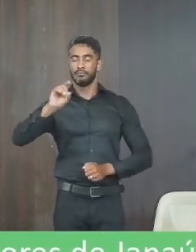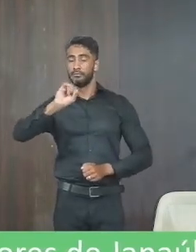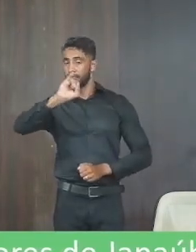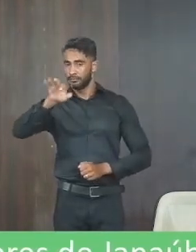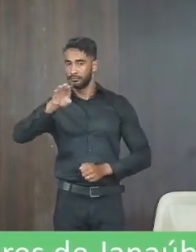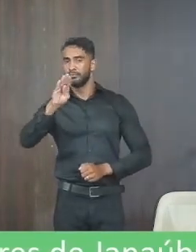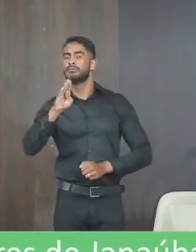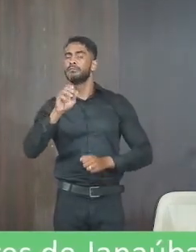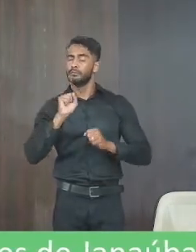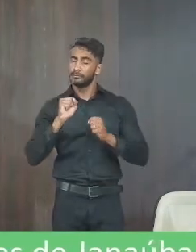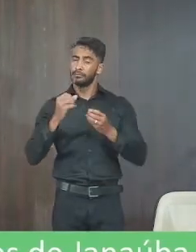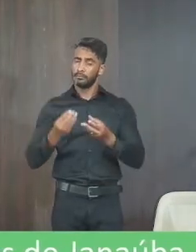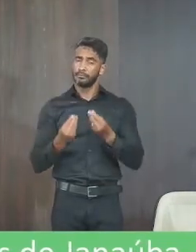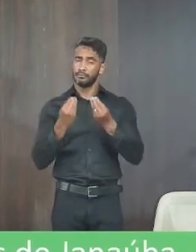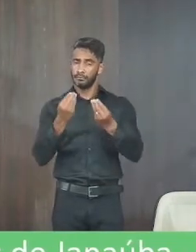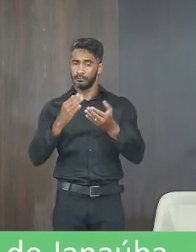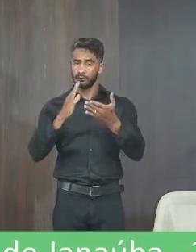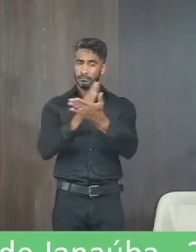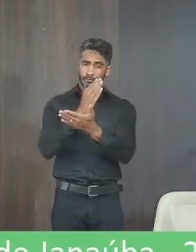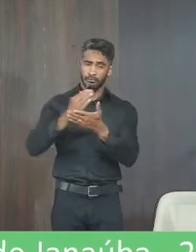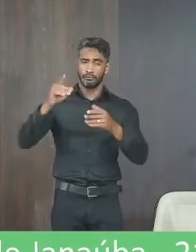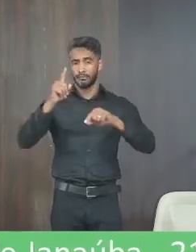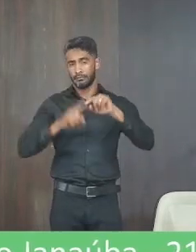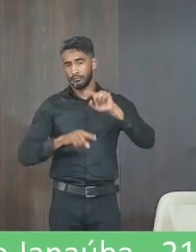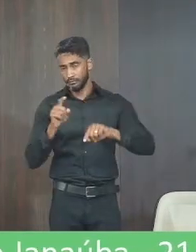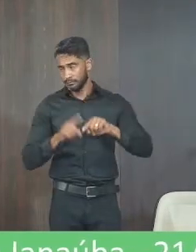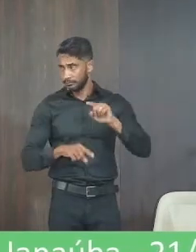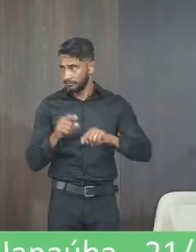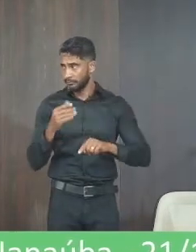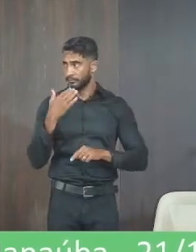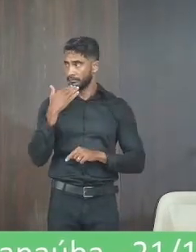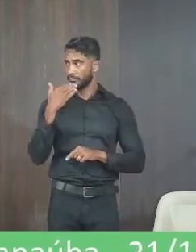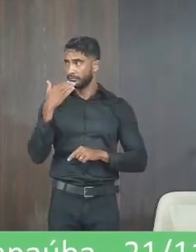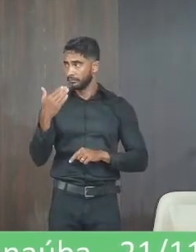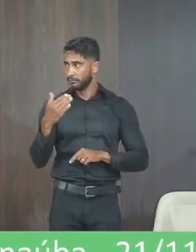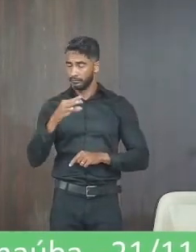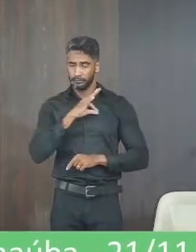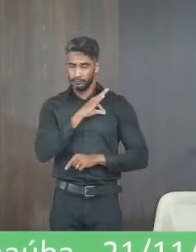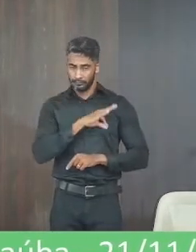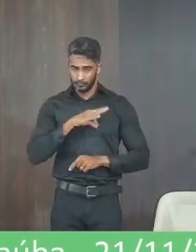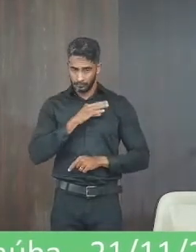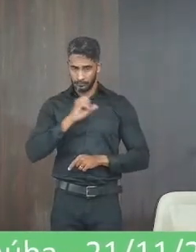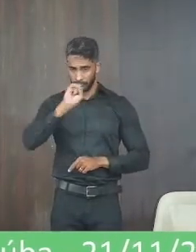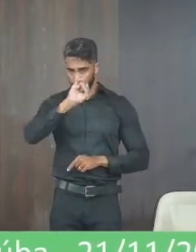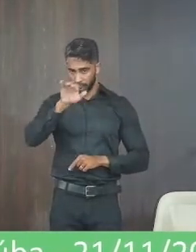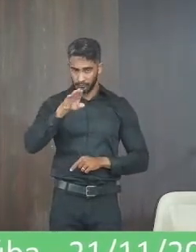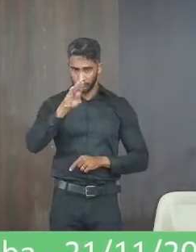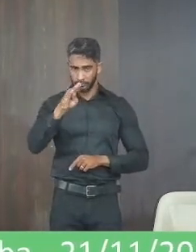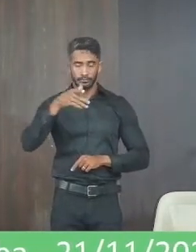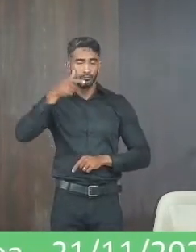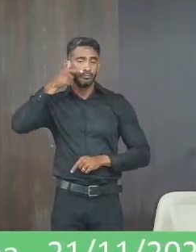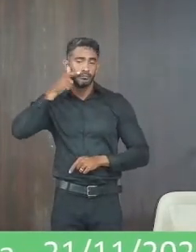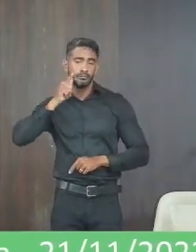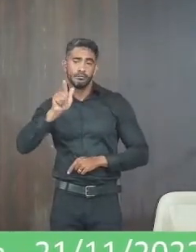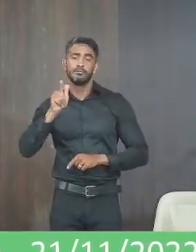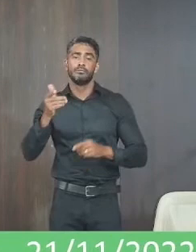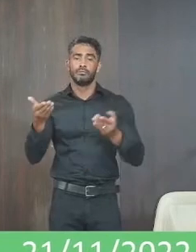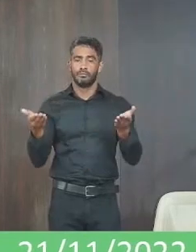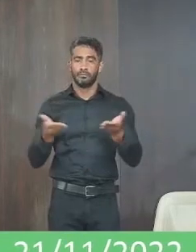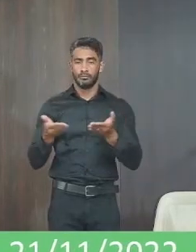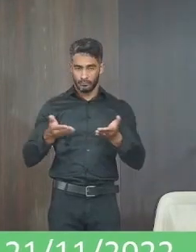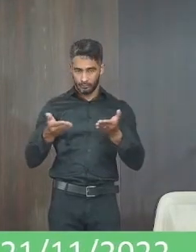com alguns equipamentos na oportunidade através do nosso pedido a polícia civil de Janaúba ela conquistou hoje